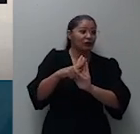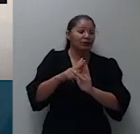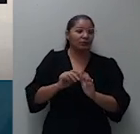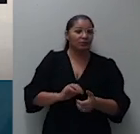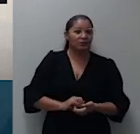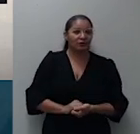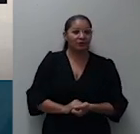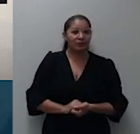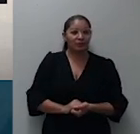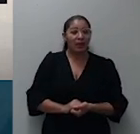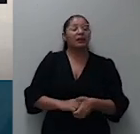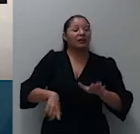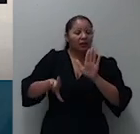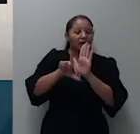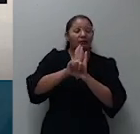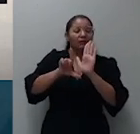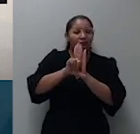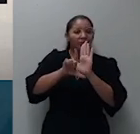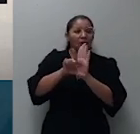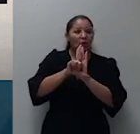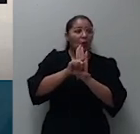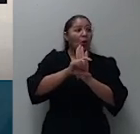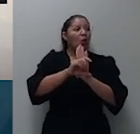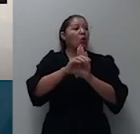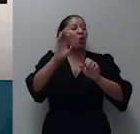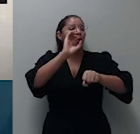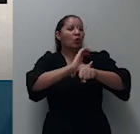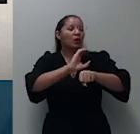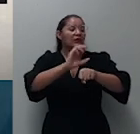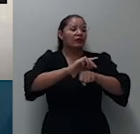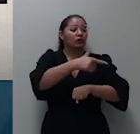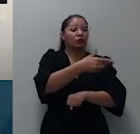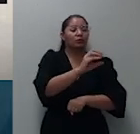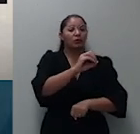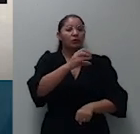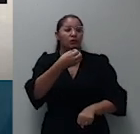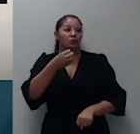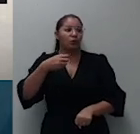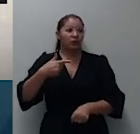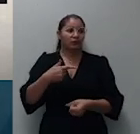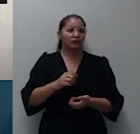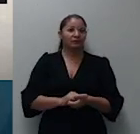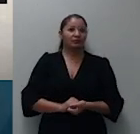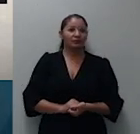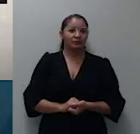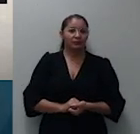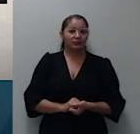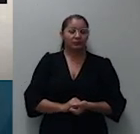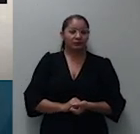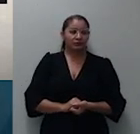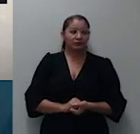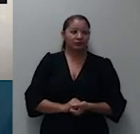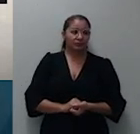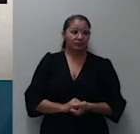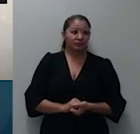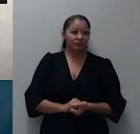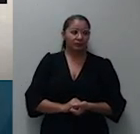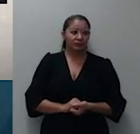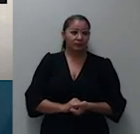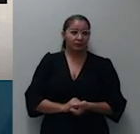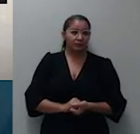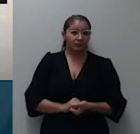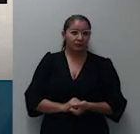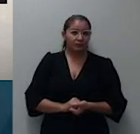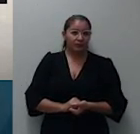Código Civil de 2002 1.635.1 foi somente com a abertura do